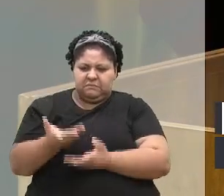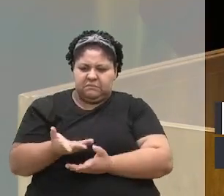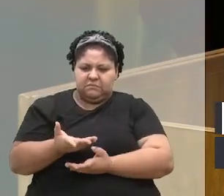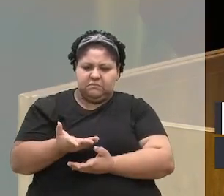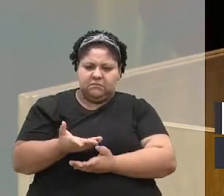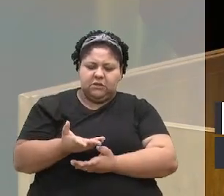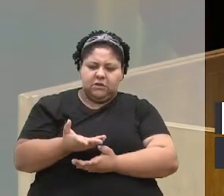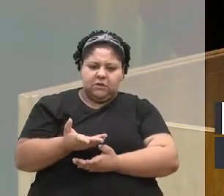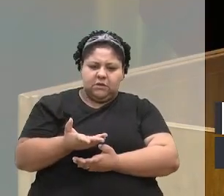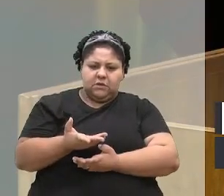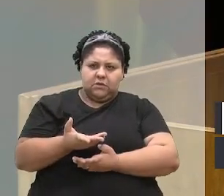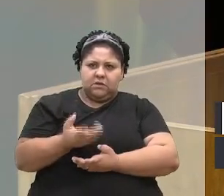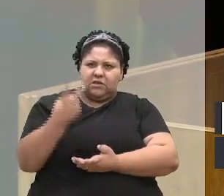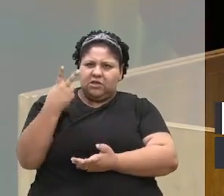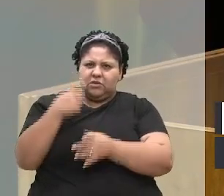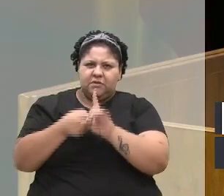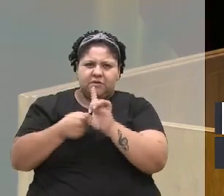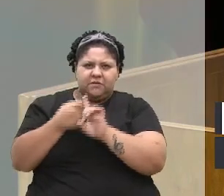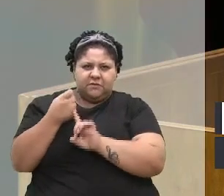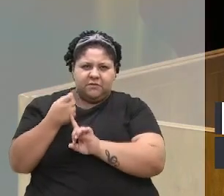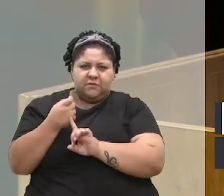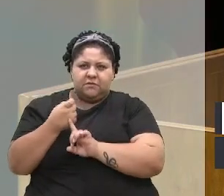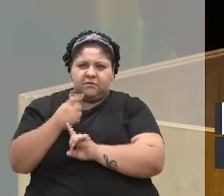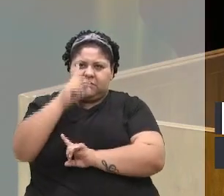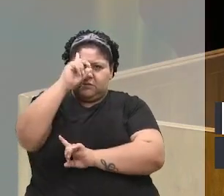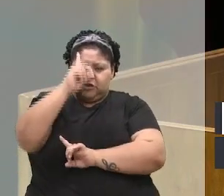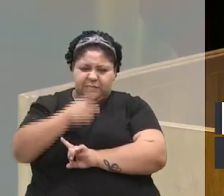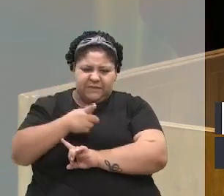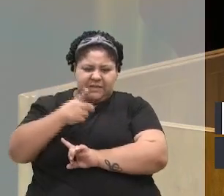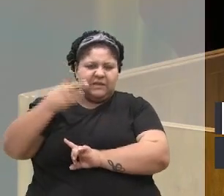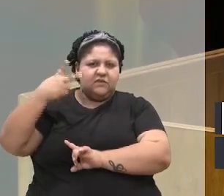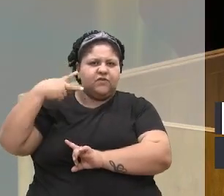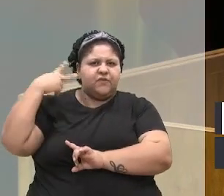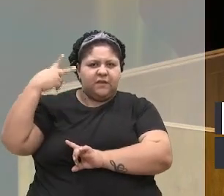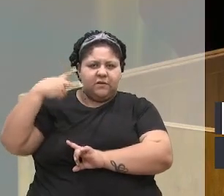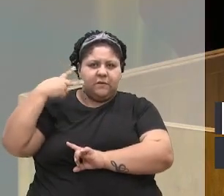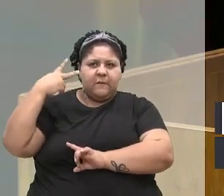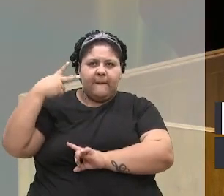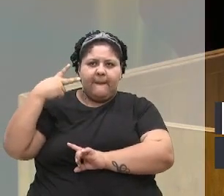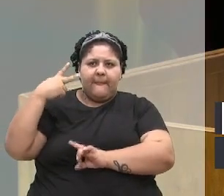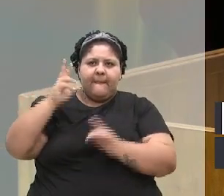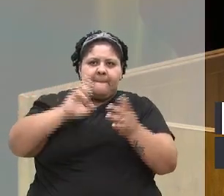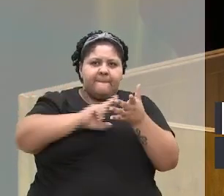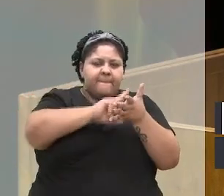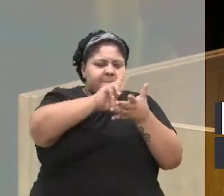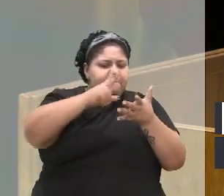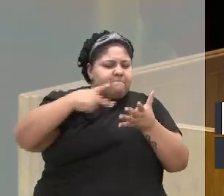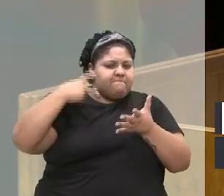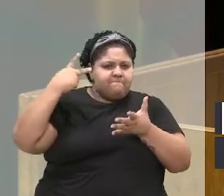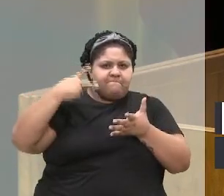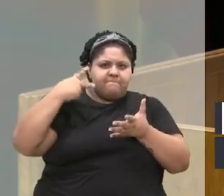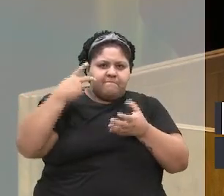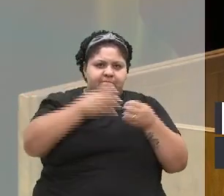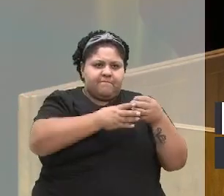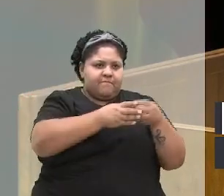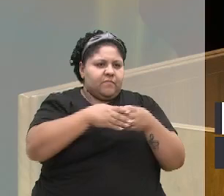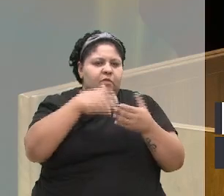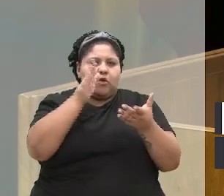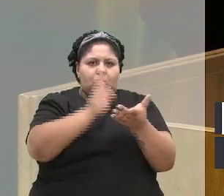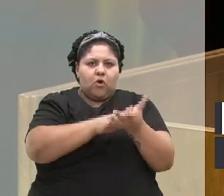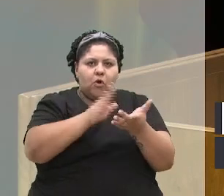dois meses aí de mandato de vereador, diversos vereadores, colegas aqui, cobram